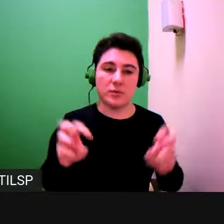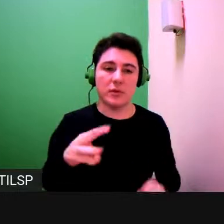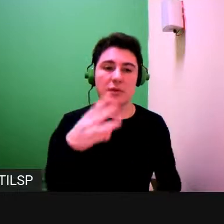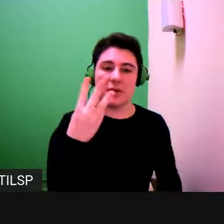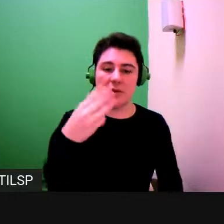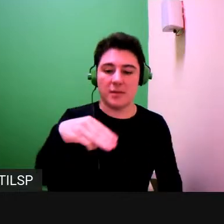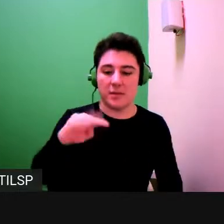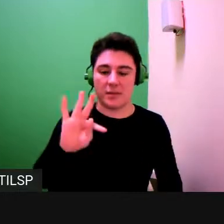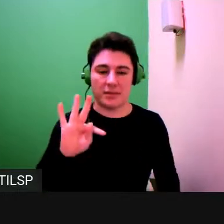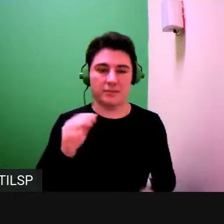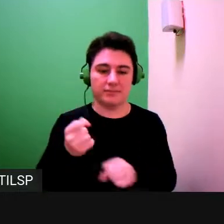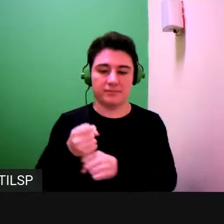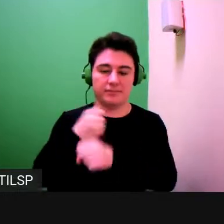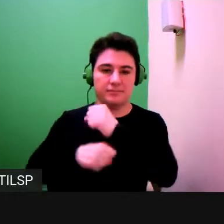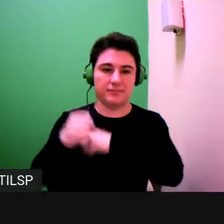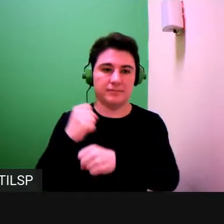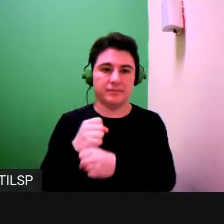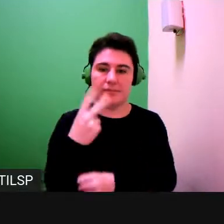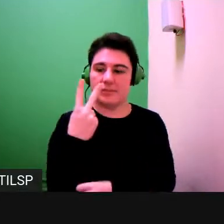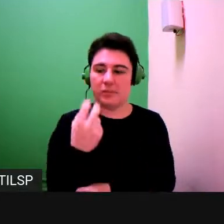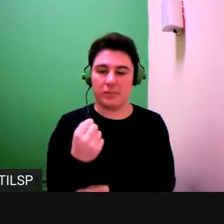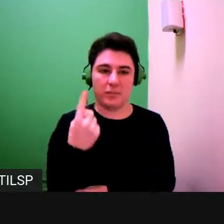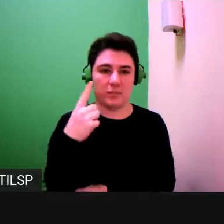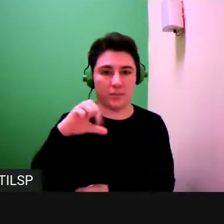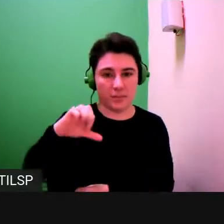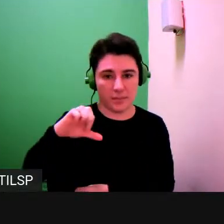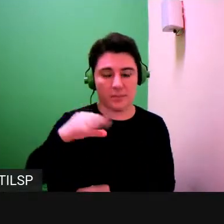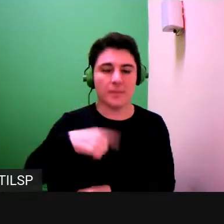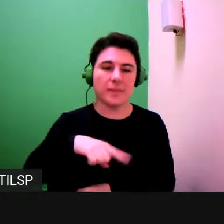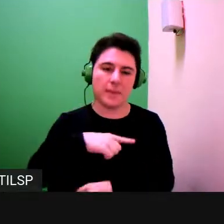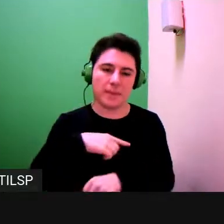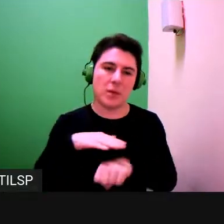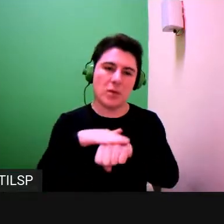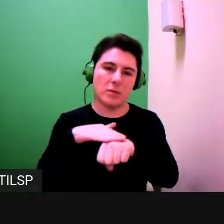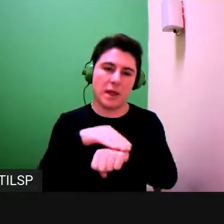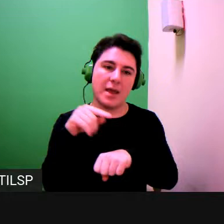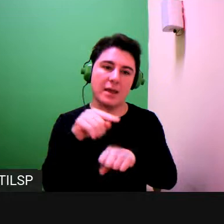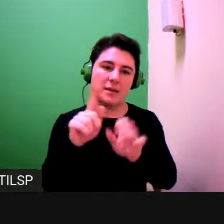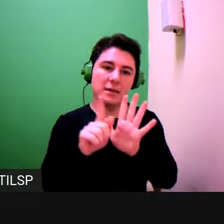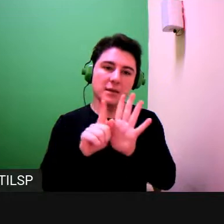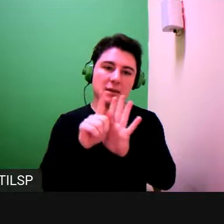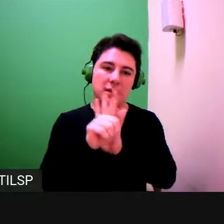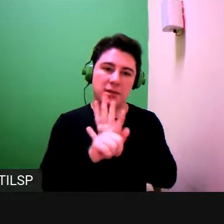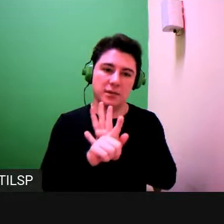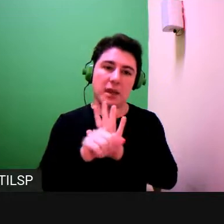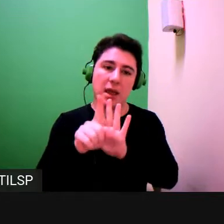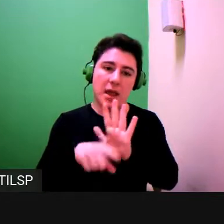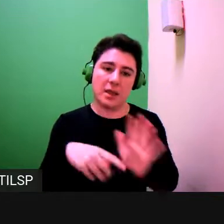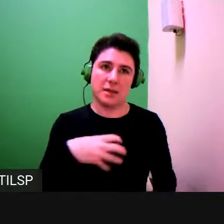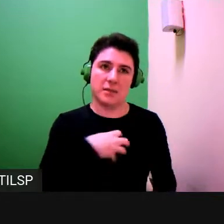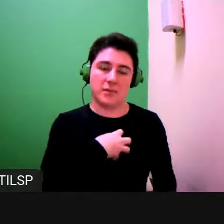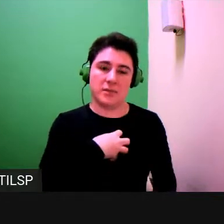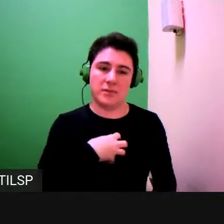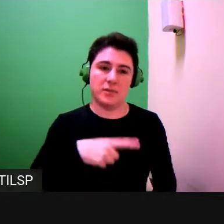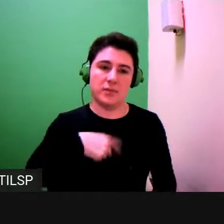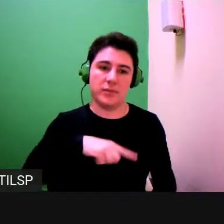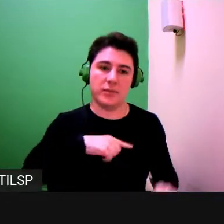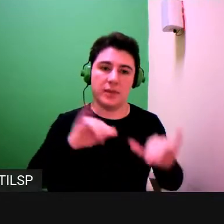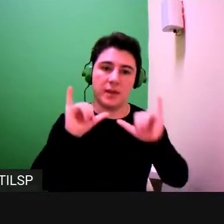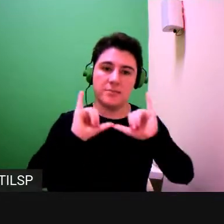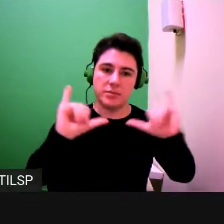2019, para nós podermos conversar um pouquinho mais sobre esse gênero, que é uma maneira de fazer divulgação